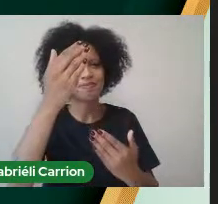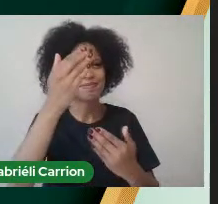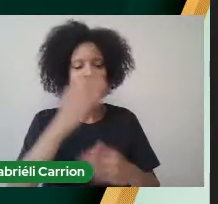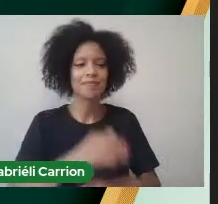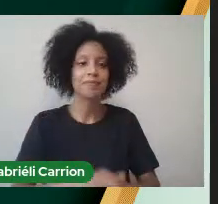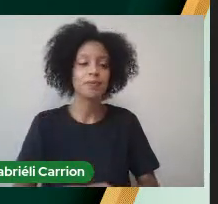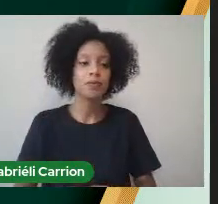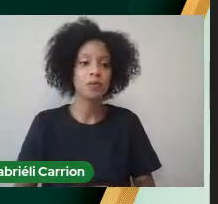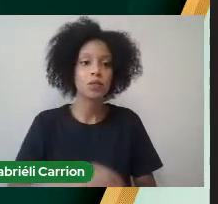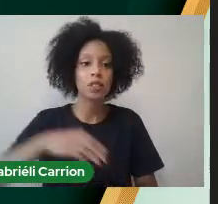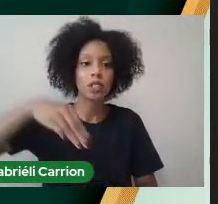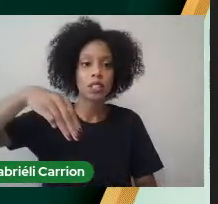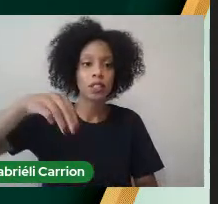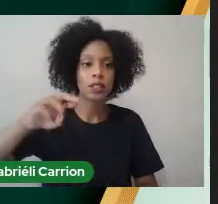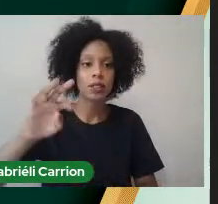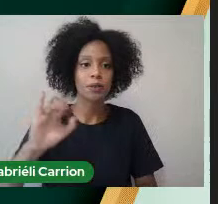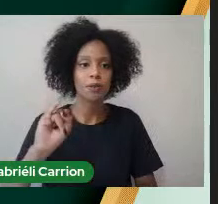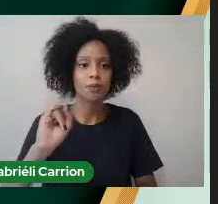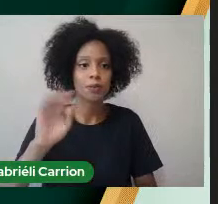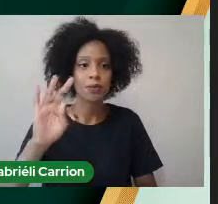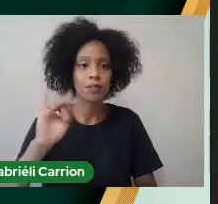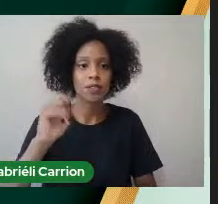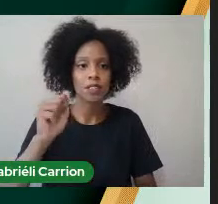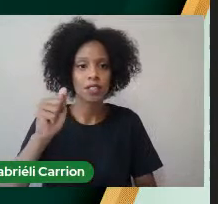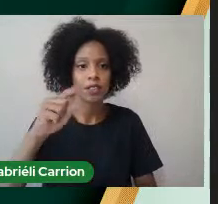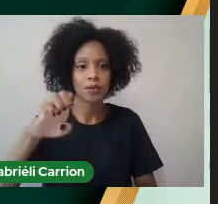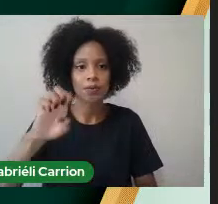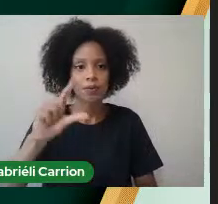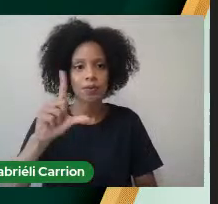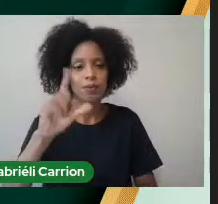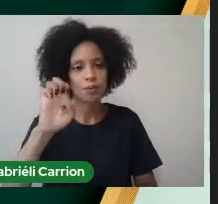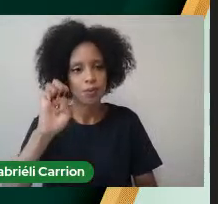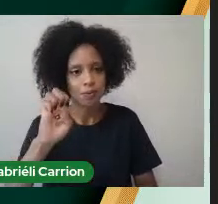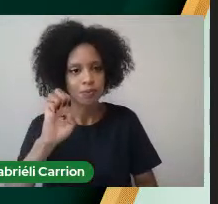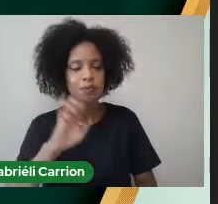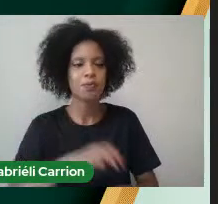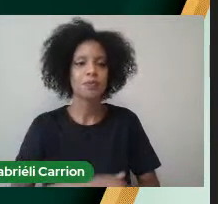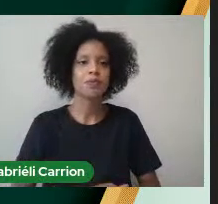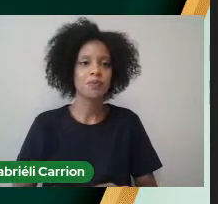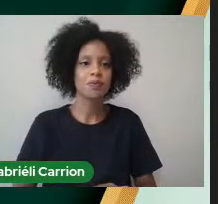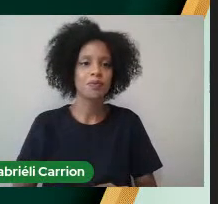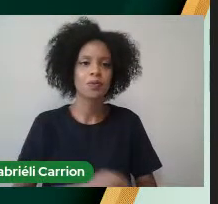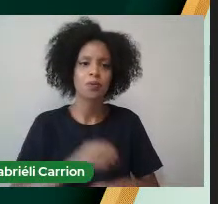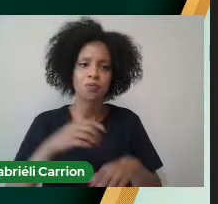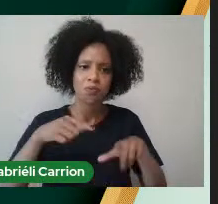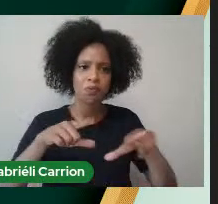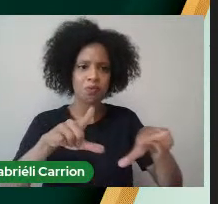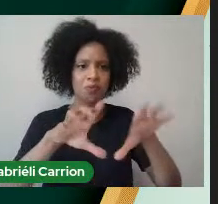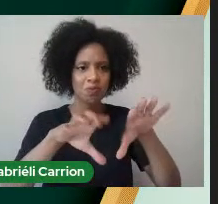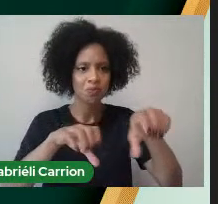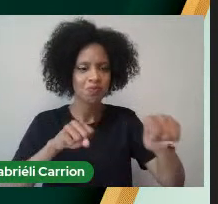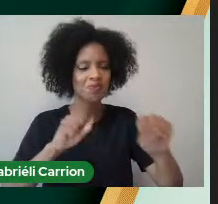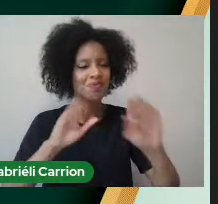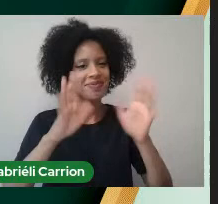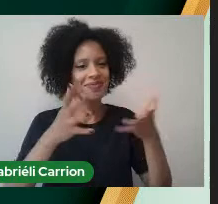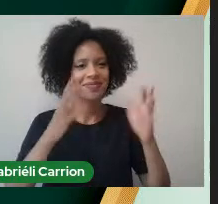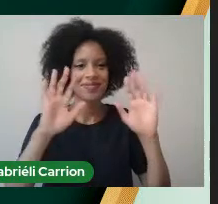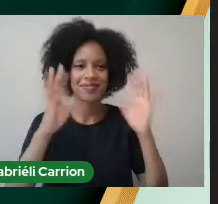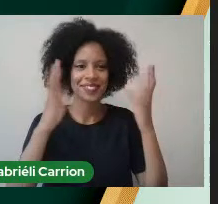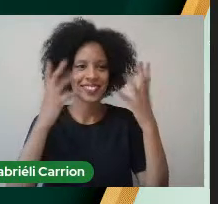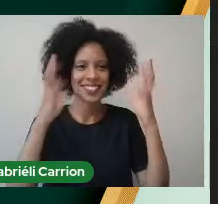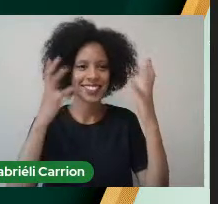Michele Correa Martins Michele Correa Martins Confira o tio Grau Parabéns